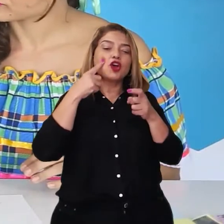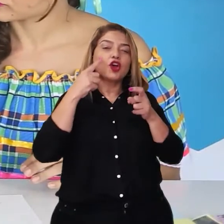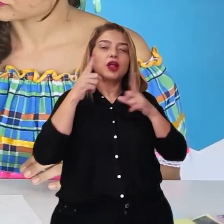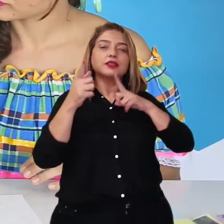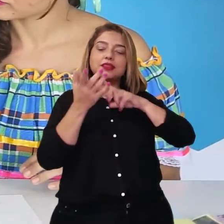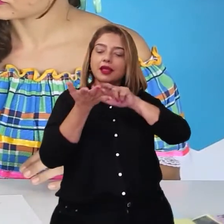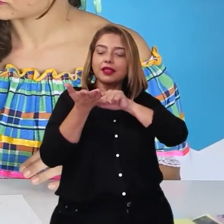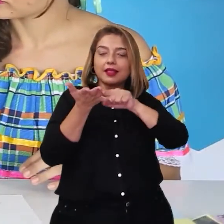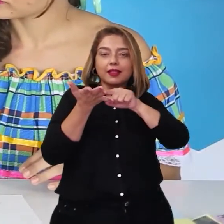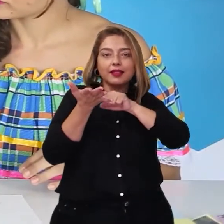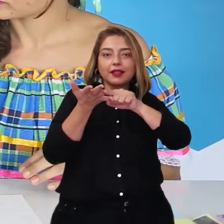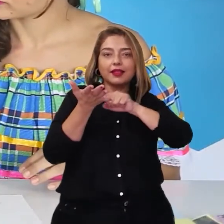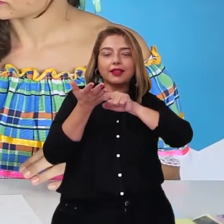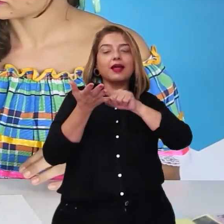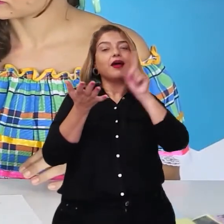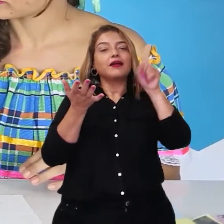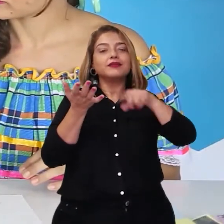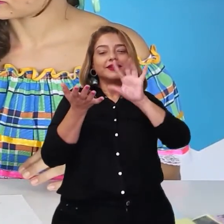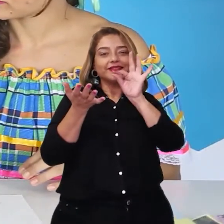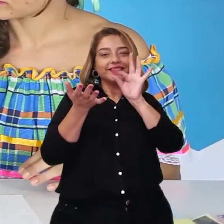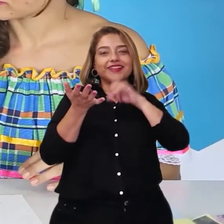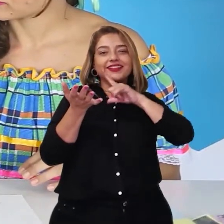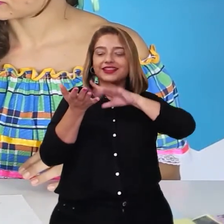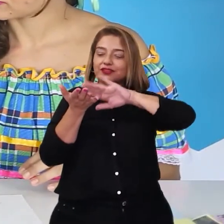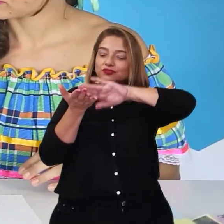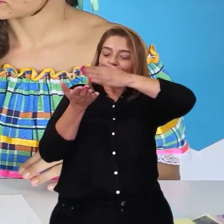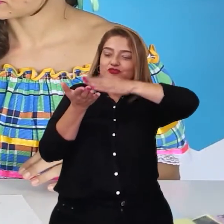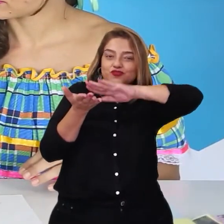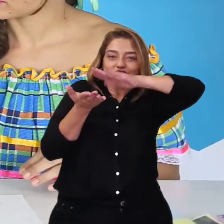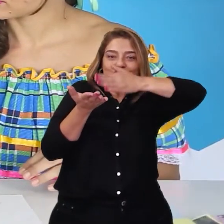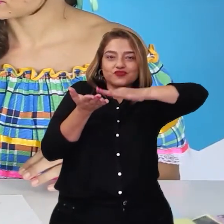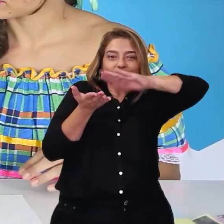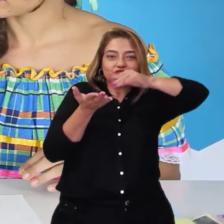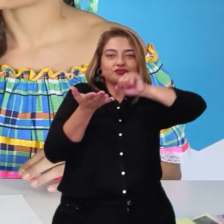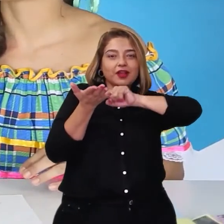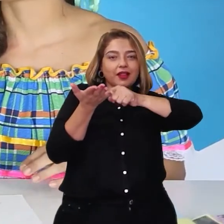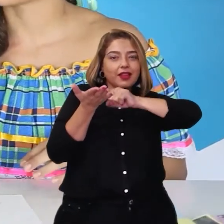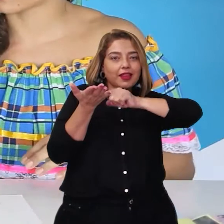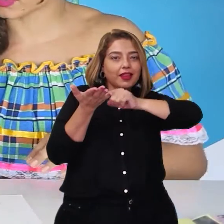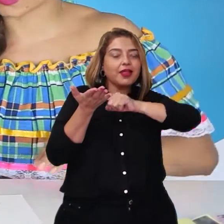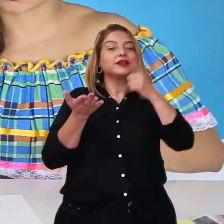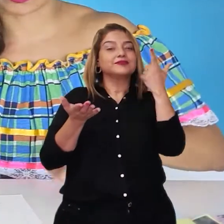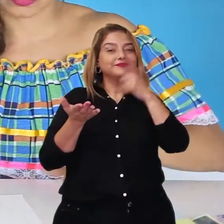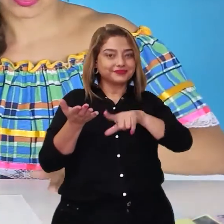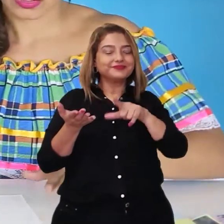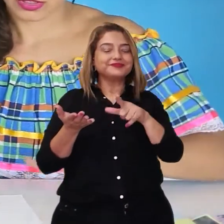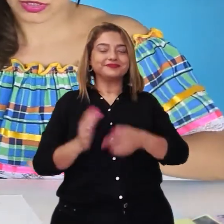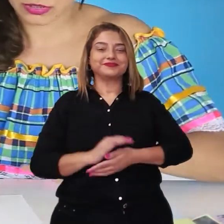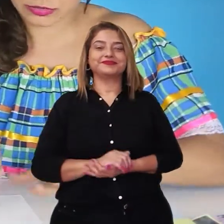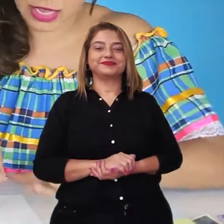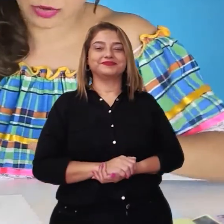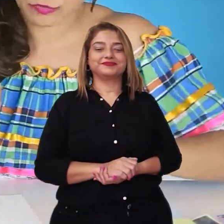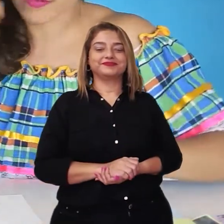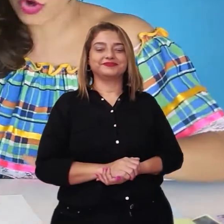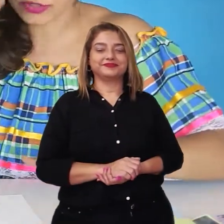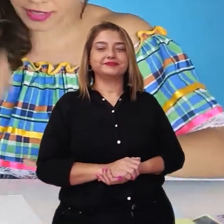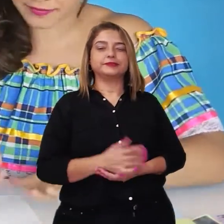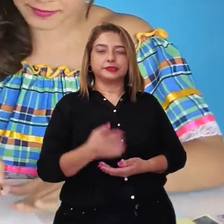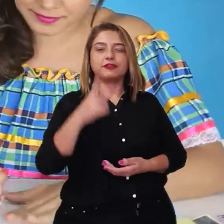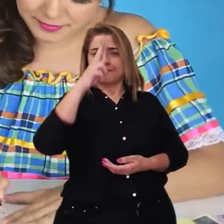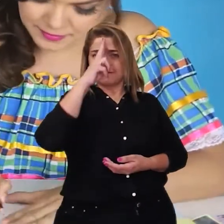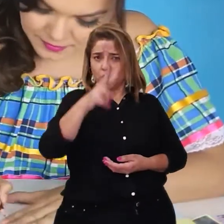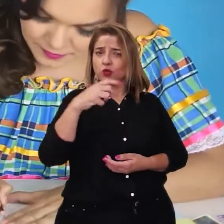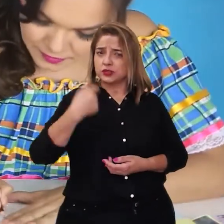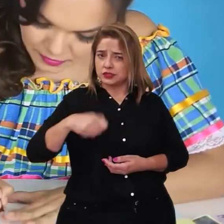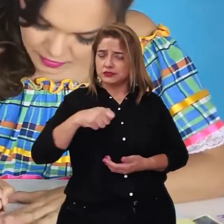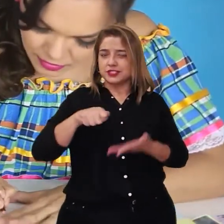passa o dedo e sente que, de fato, tem uma diferença de nível. certo. Então tá, com força.